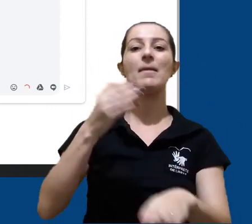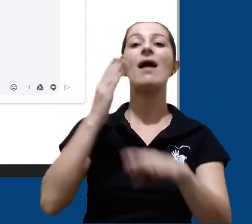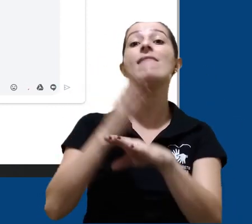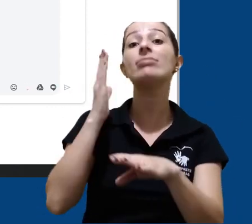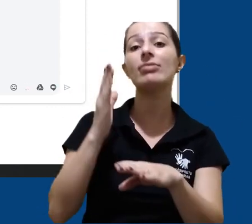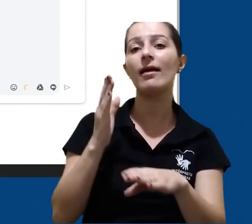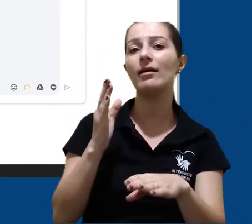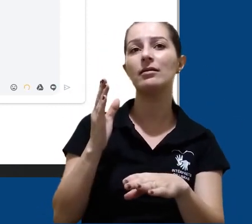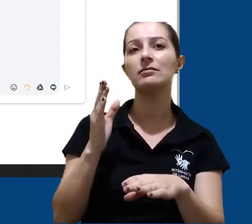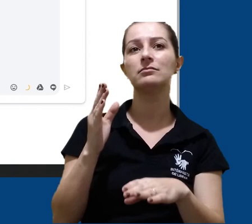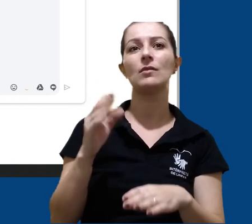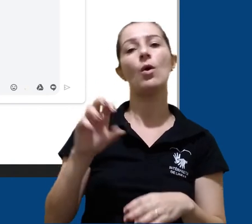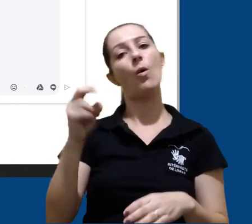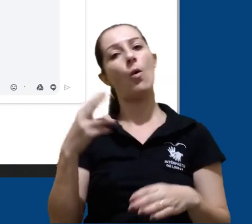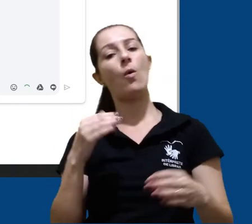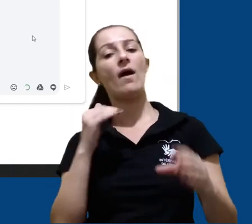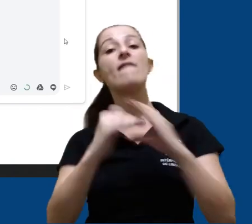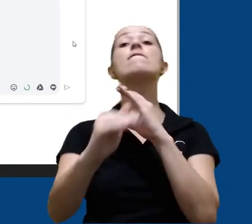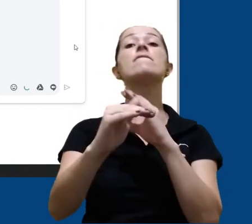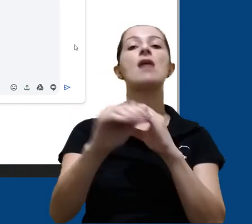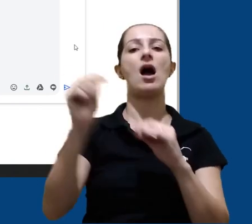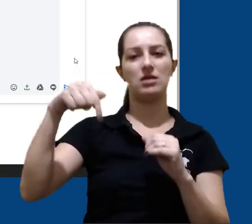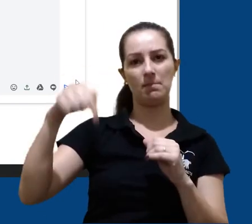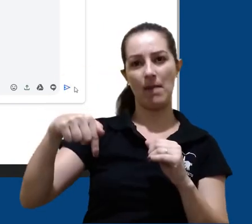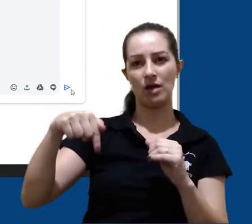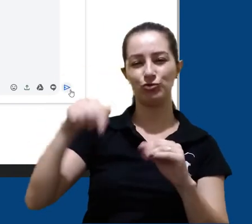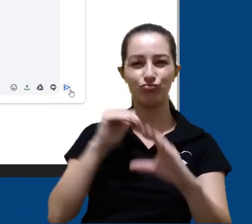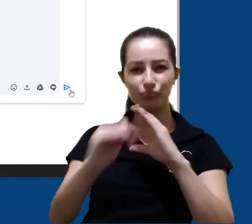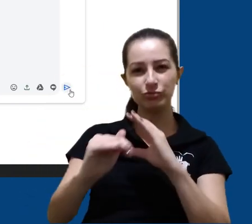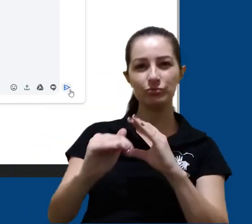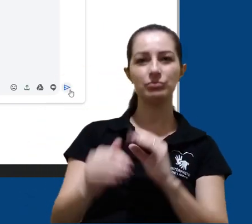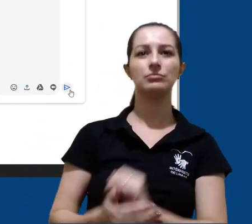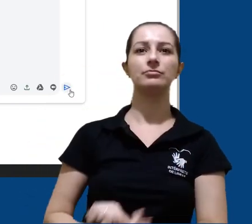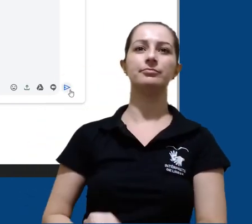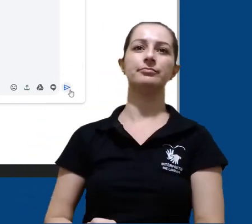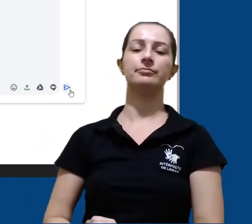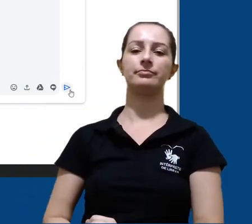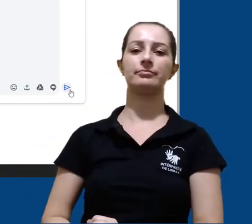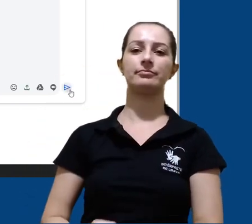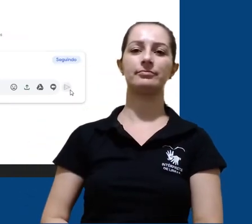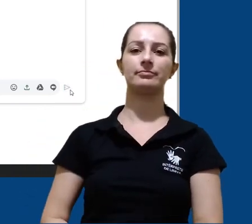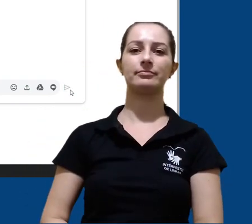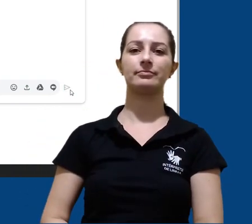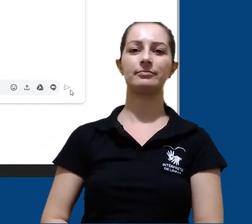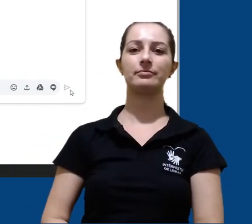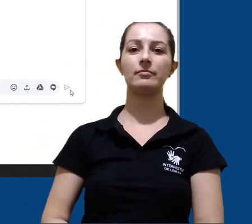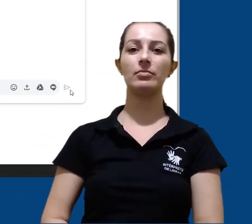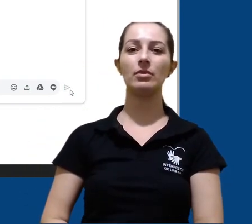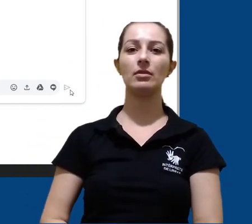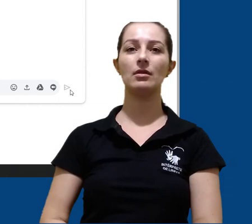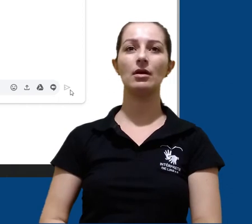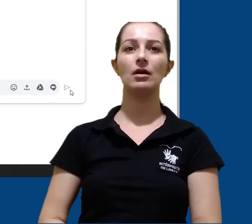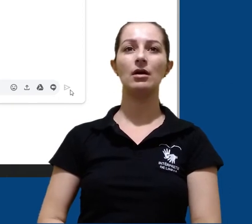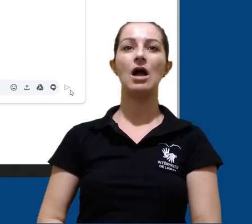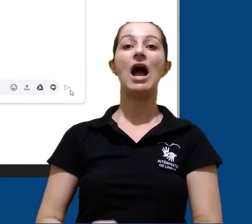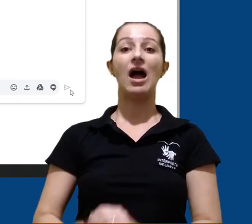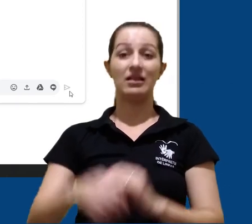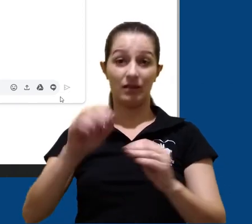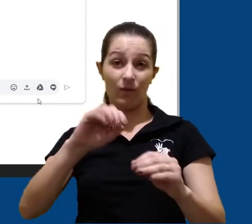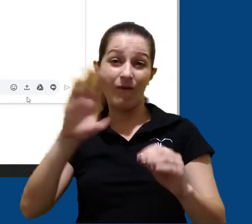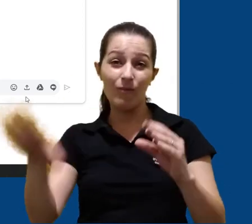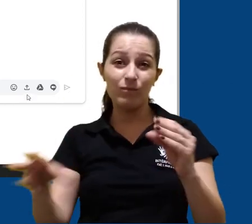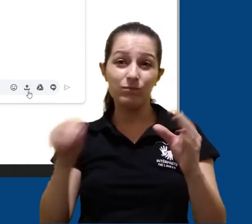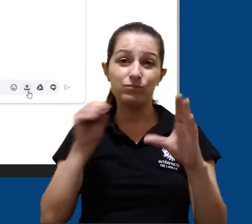apertamos Enter ou o ícone de Enviar no canto inferior direito. Só é possível